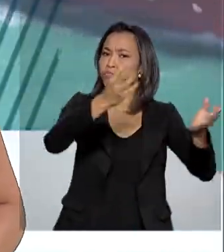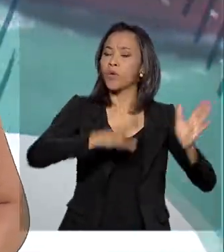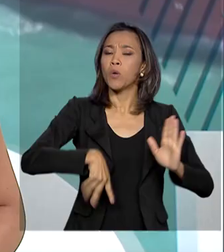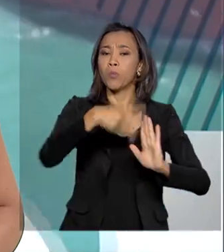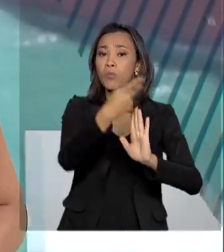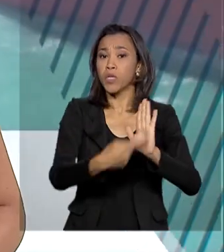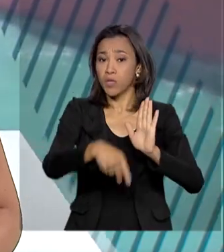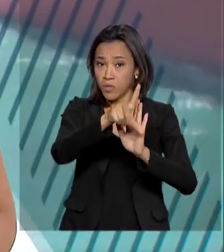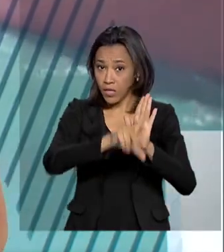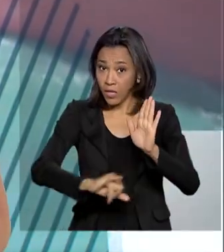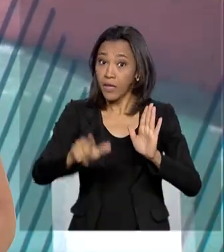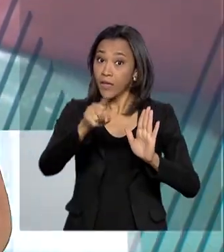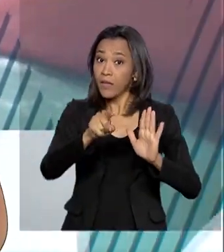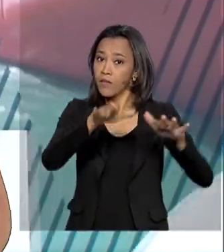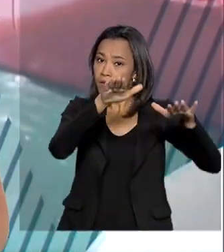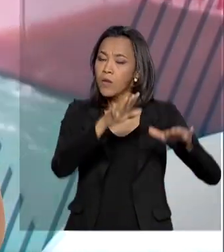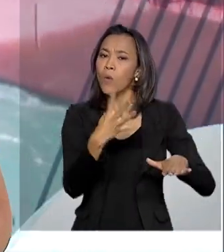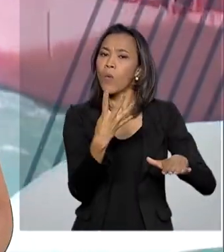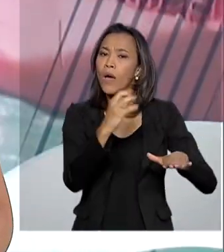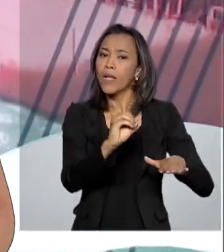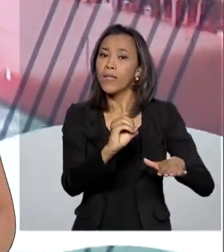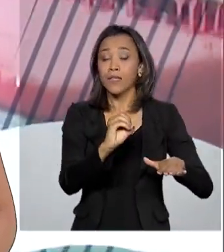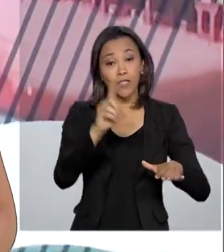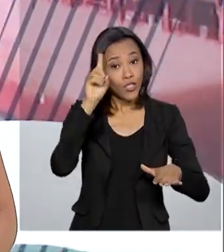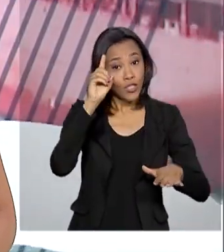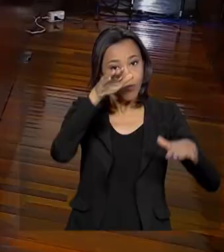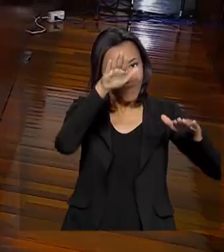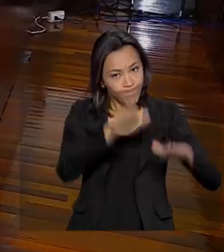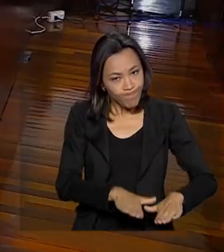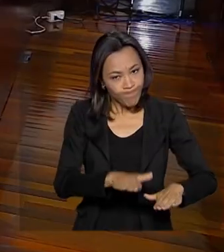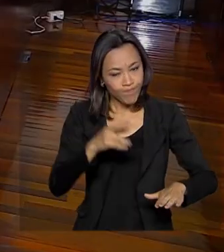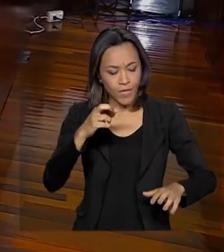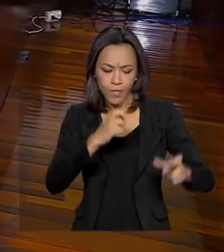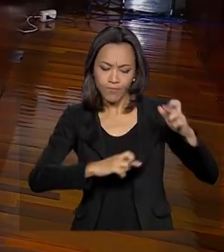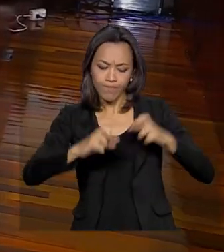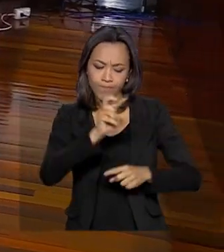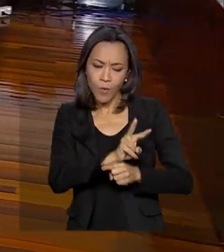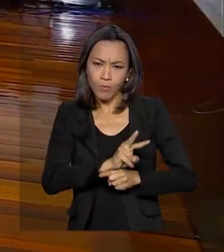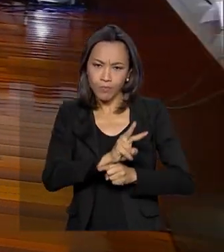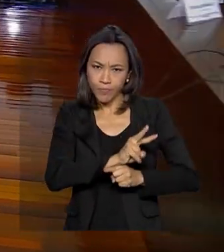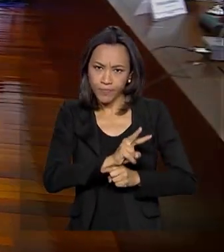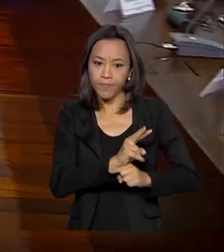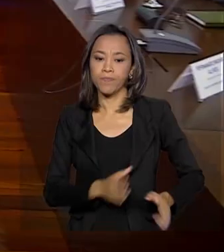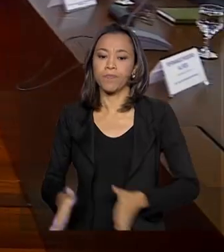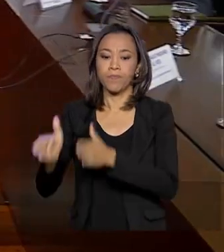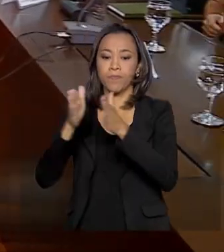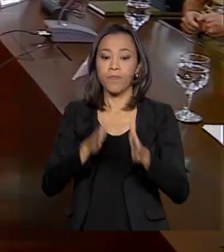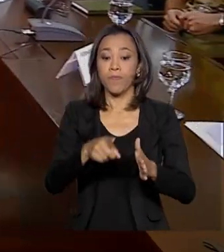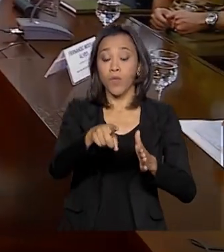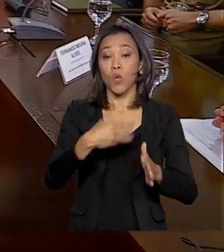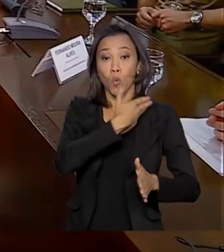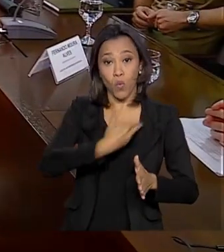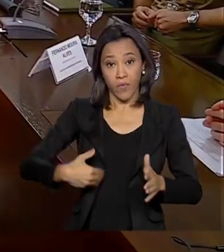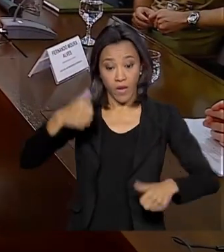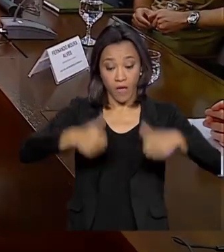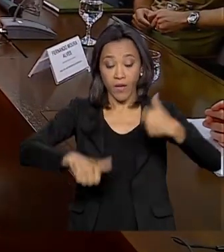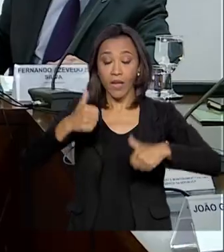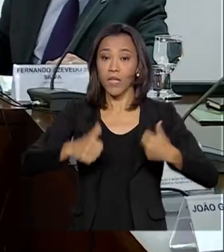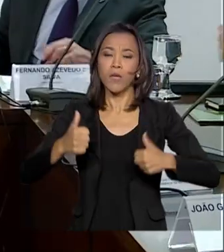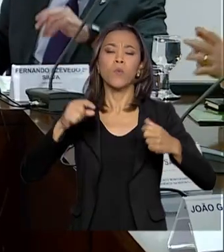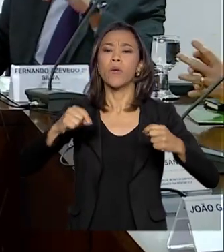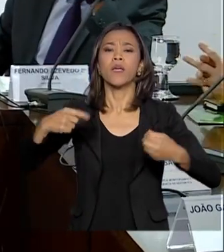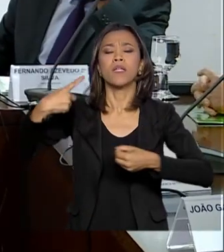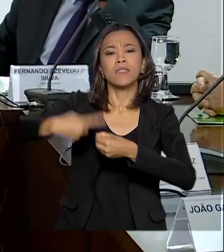quarentena e a repatriação desses brasileiros. O governo avalia uma área na cidade goiana de